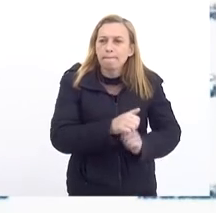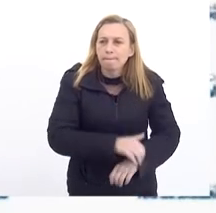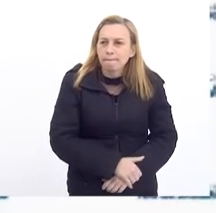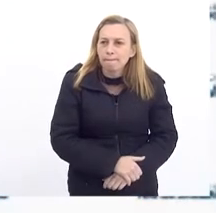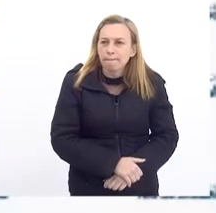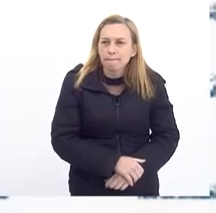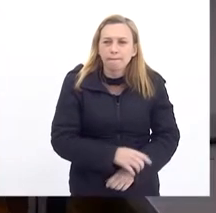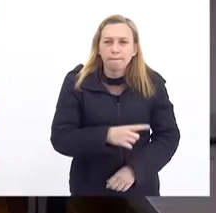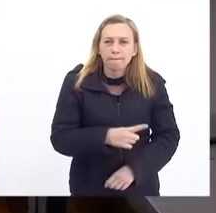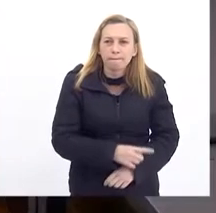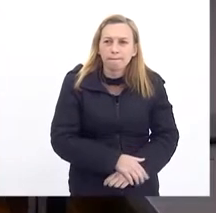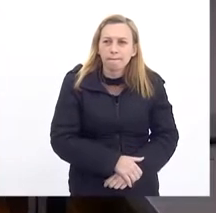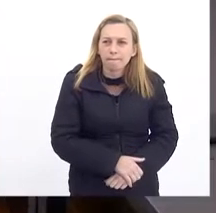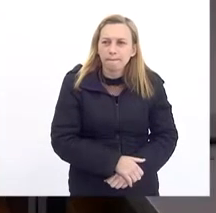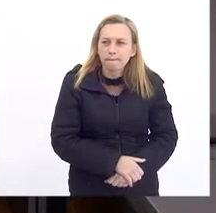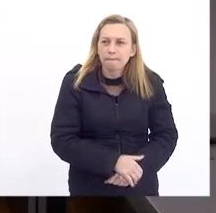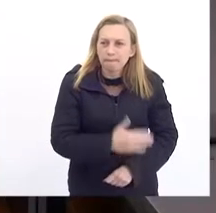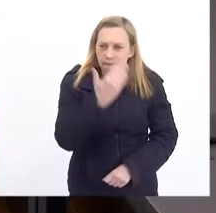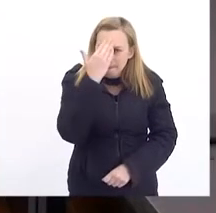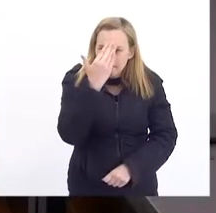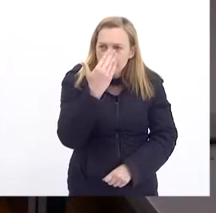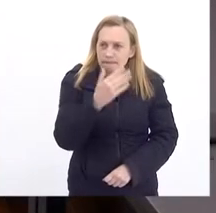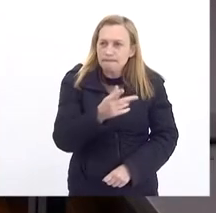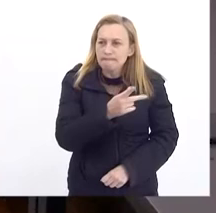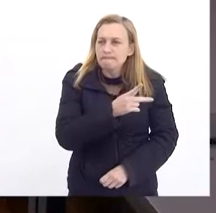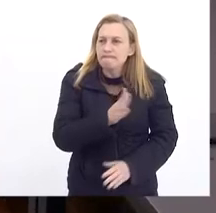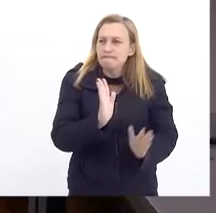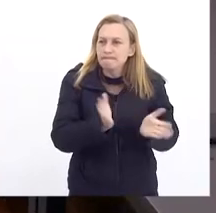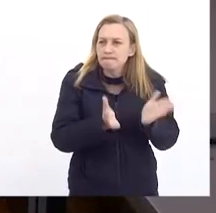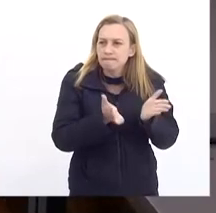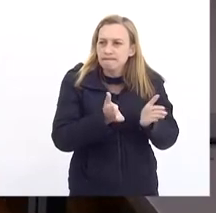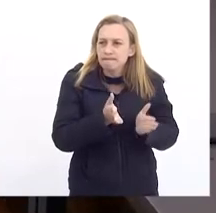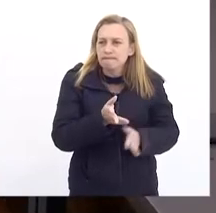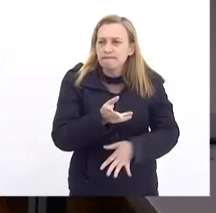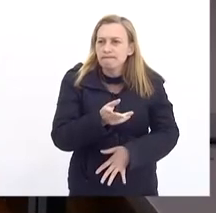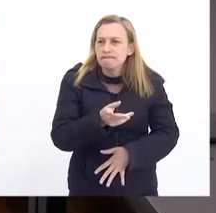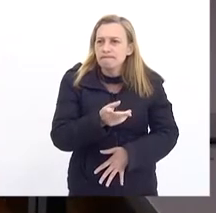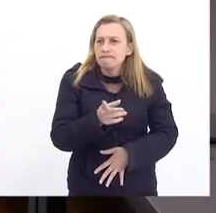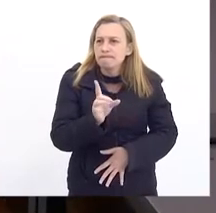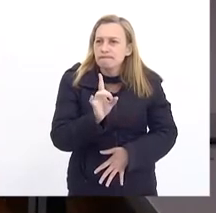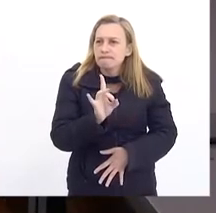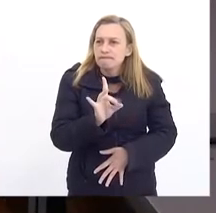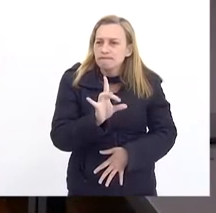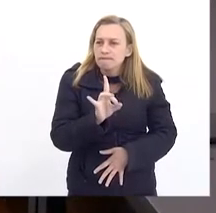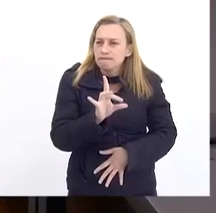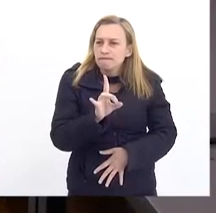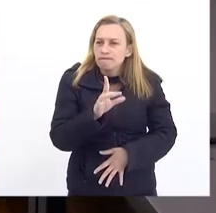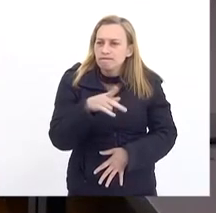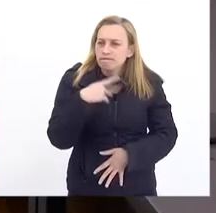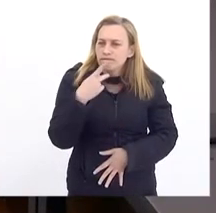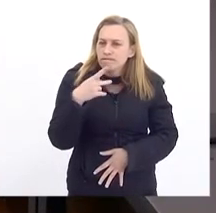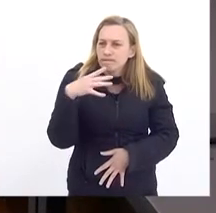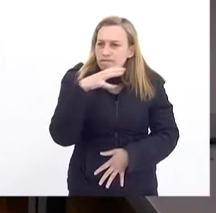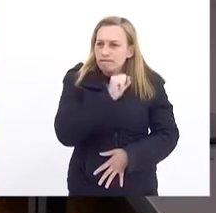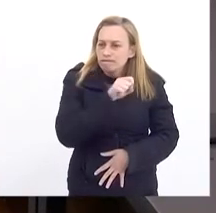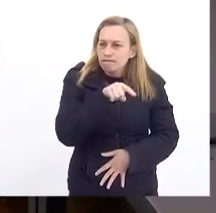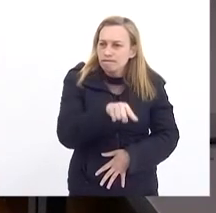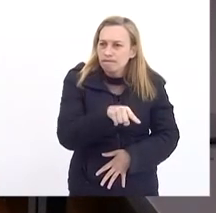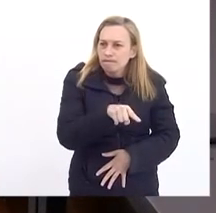Comprar Obrigado Presidente passar a palavra Agora Presidente Só um Adendo Rapidinho Aqui